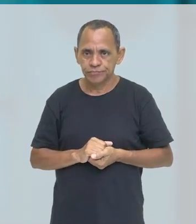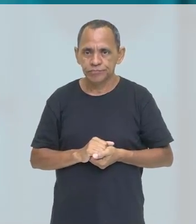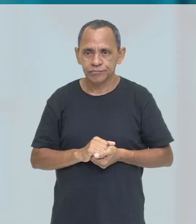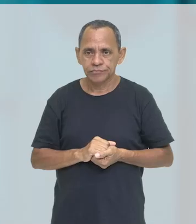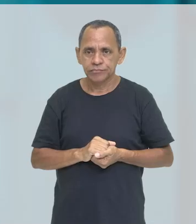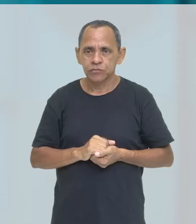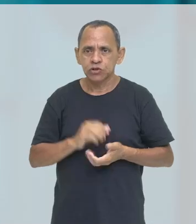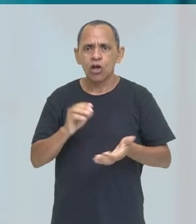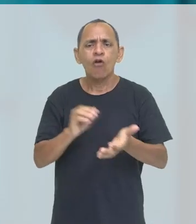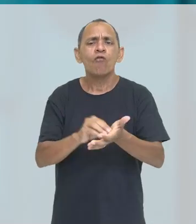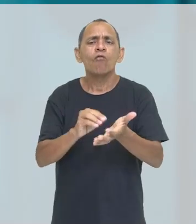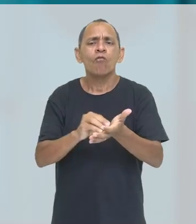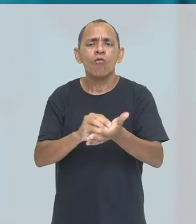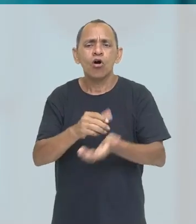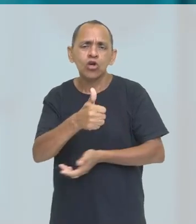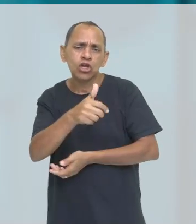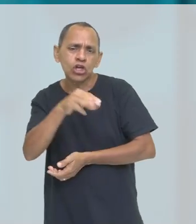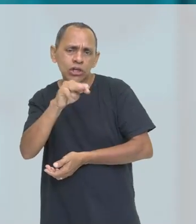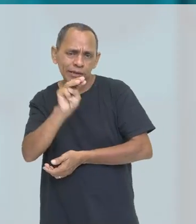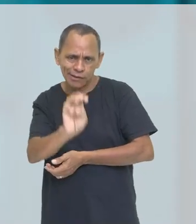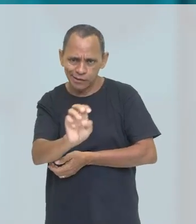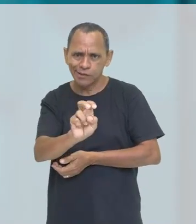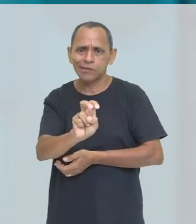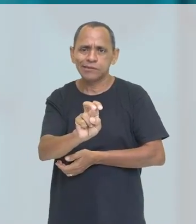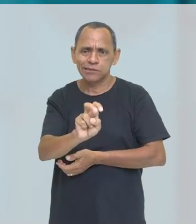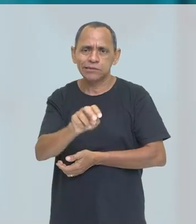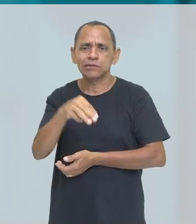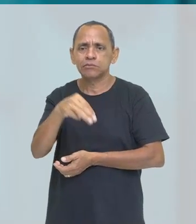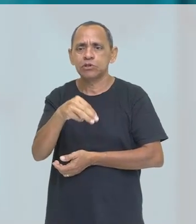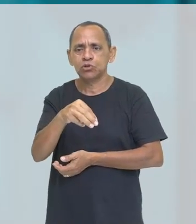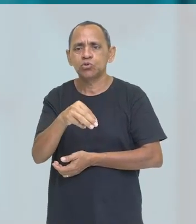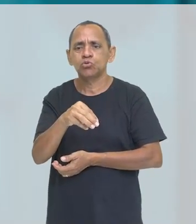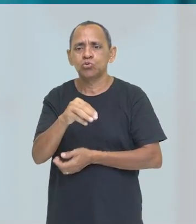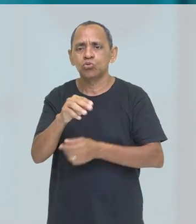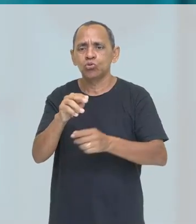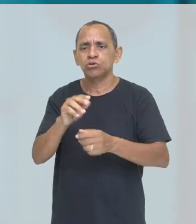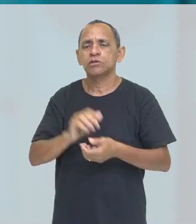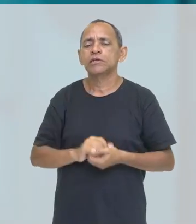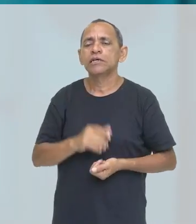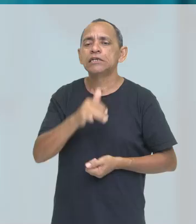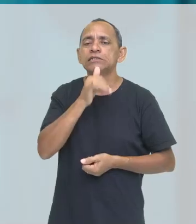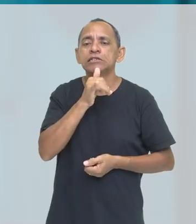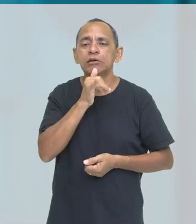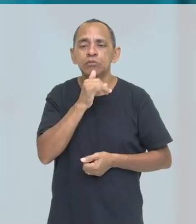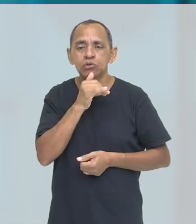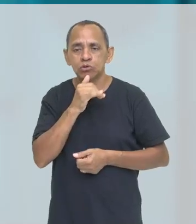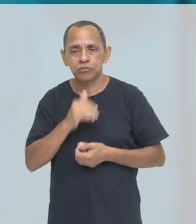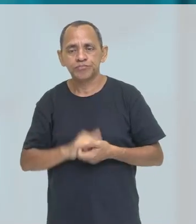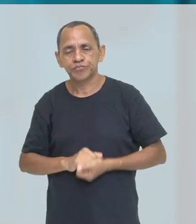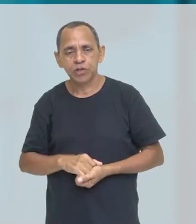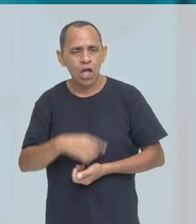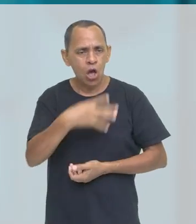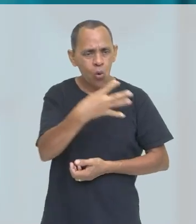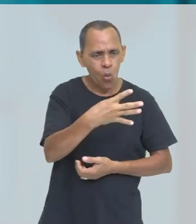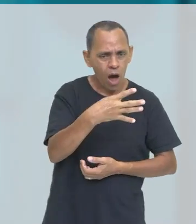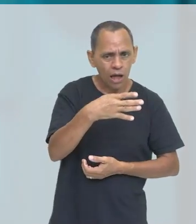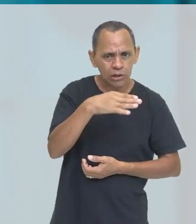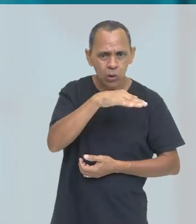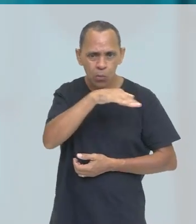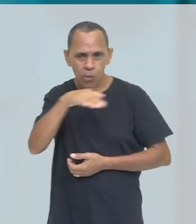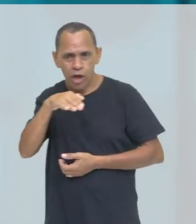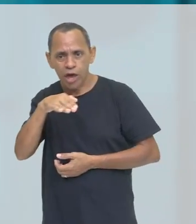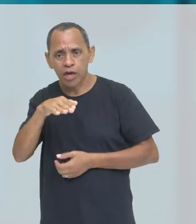falo de um outro jeito. E assim por diante. Se for, por exemplo, 4 e meia, você pode utilizar, então, half.